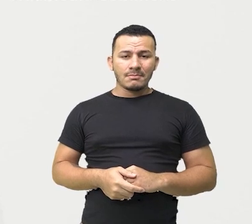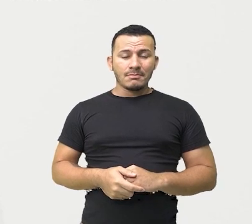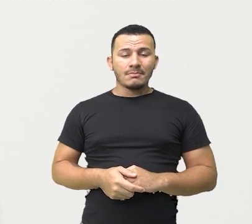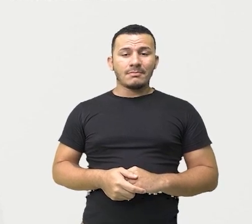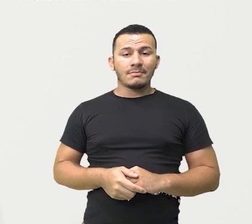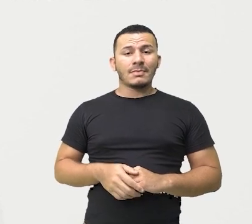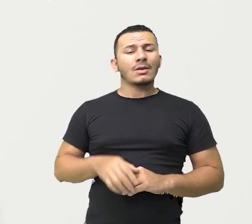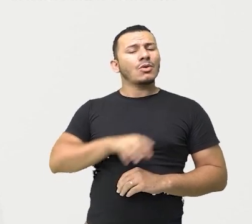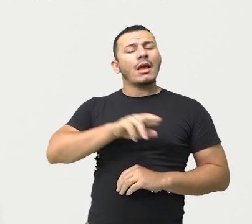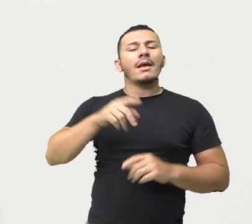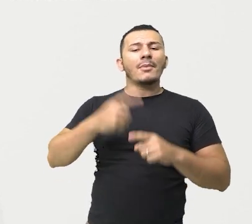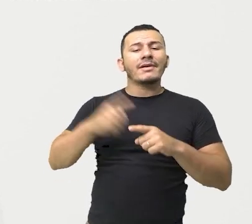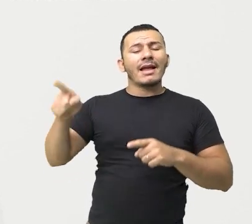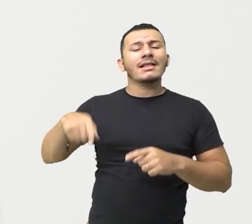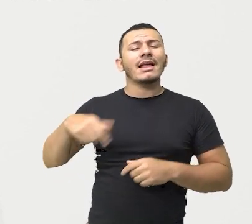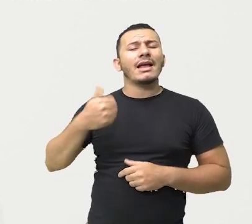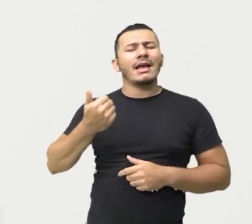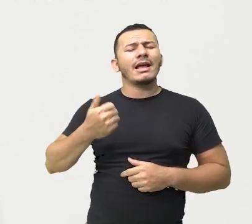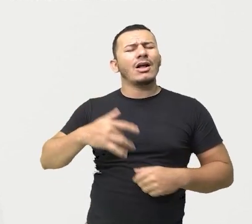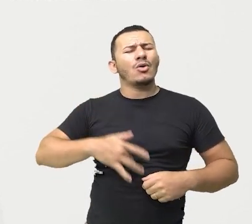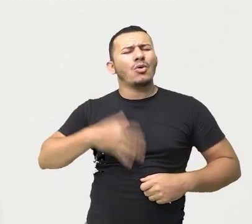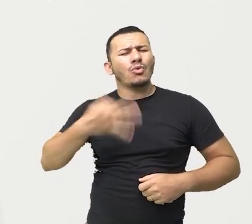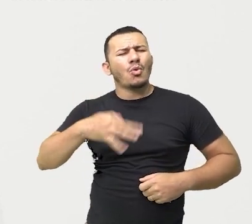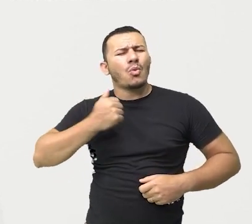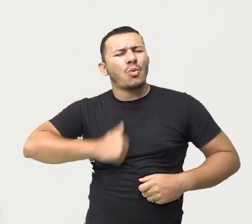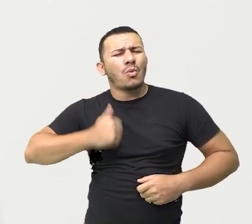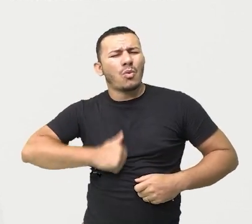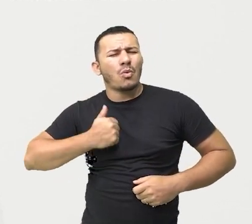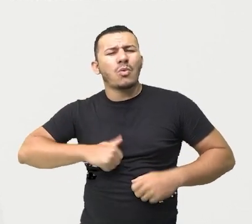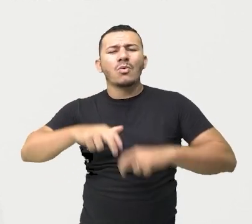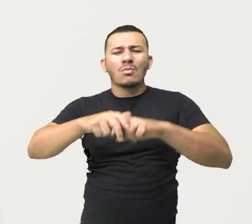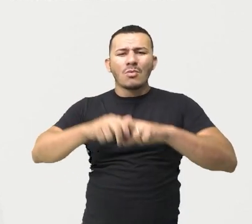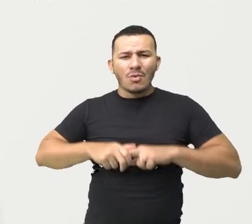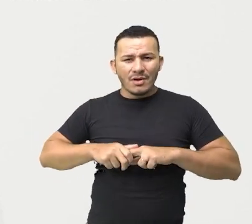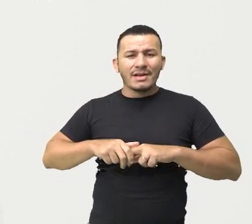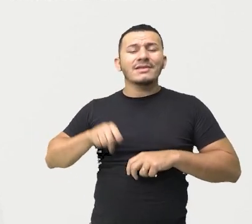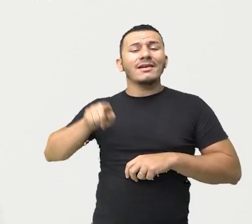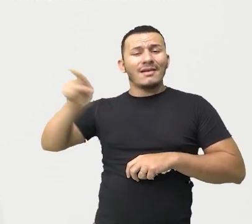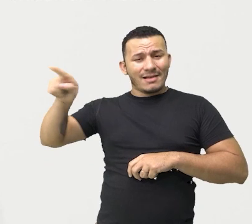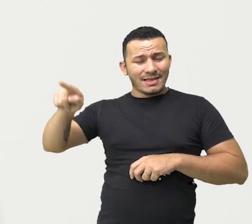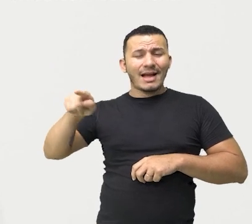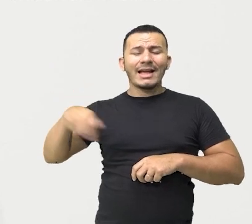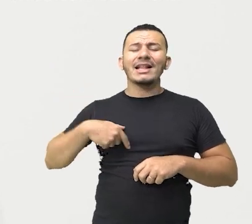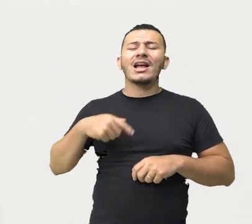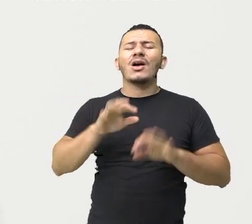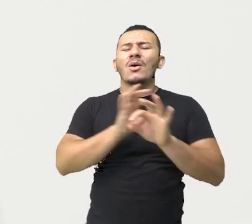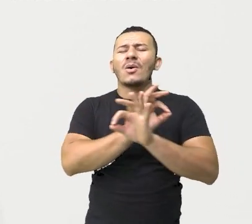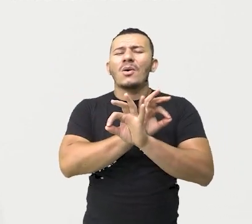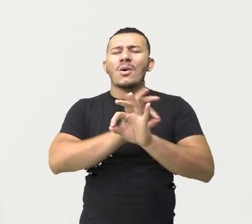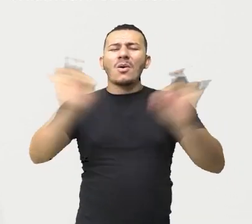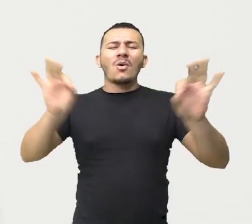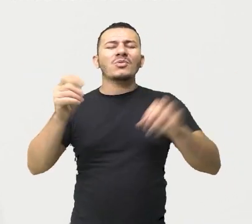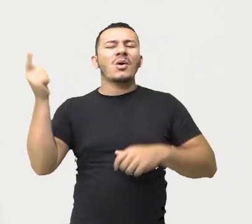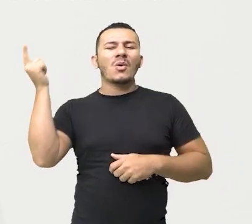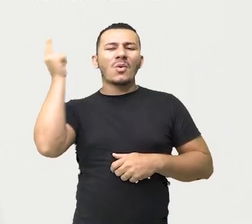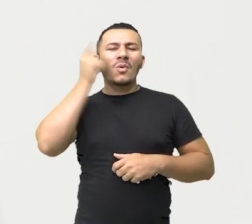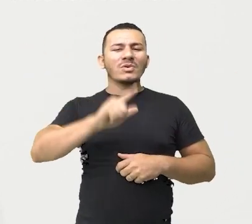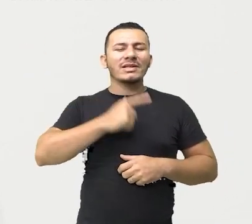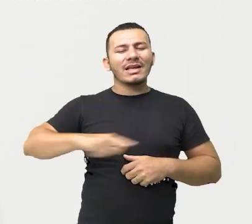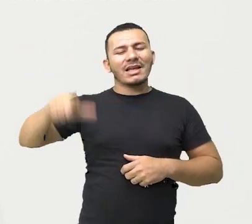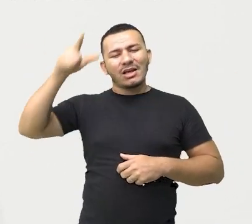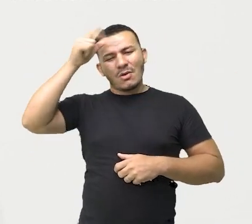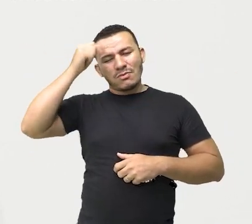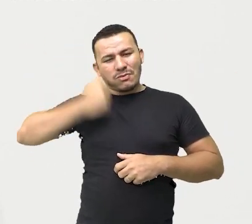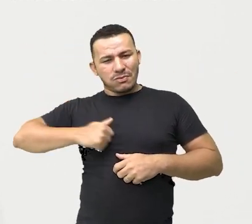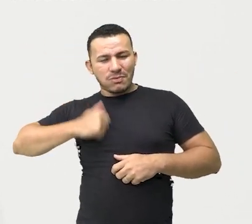sim, por estar com diarreia, dor de barriga, certo, gente? E por lá, ser um ótimo lugar para que ele pudesse fazer suas